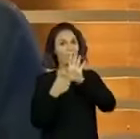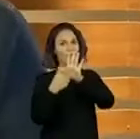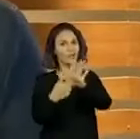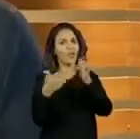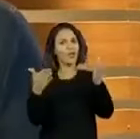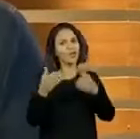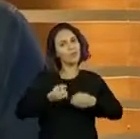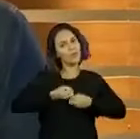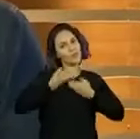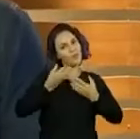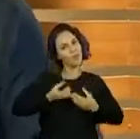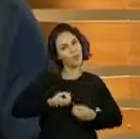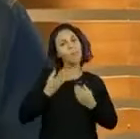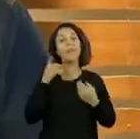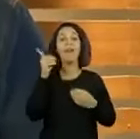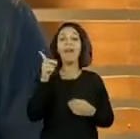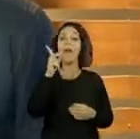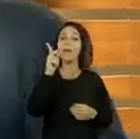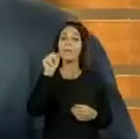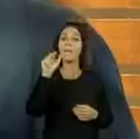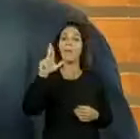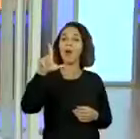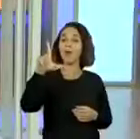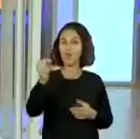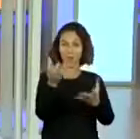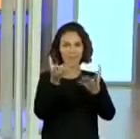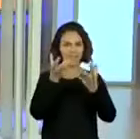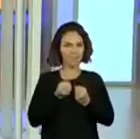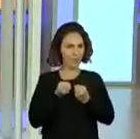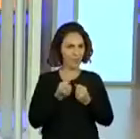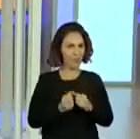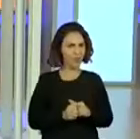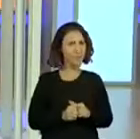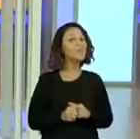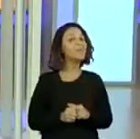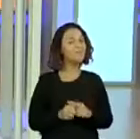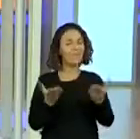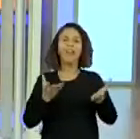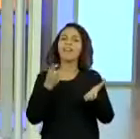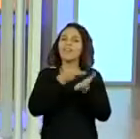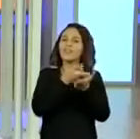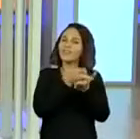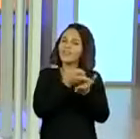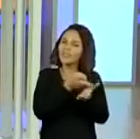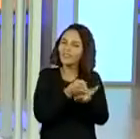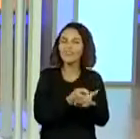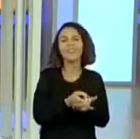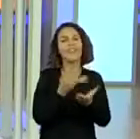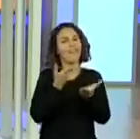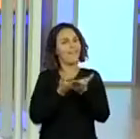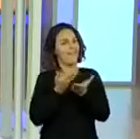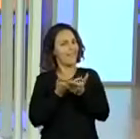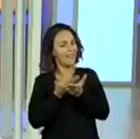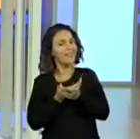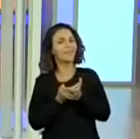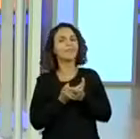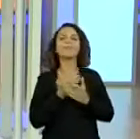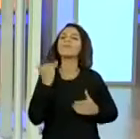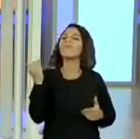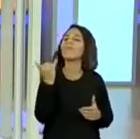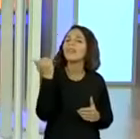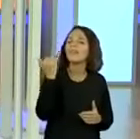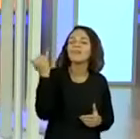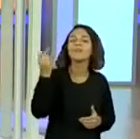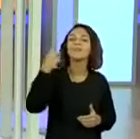poemas que o professor recebeu de vocês. Mas, para dar continuidade à nossa aula, muito importante a gente